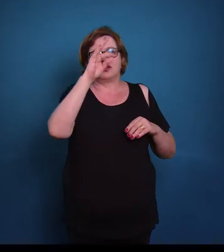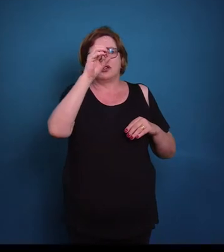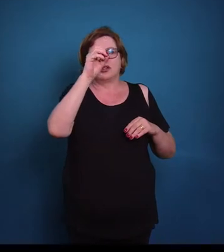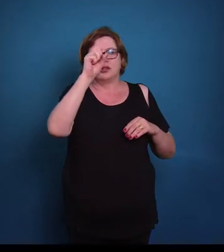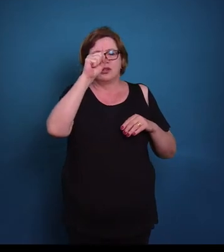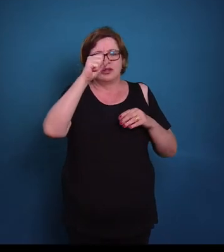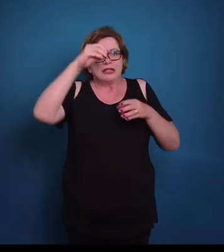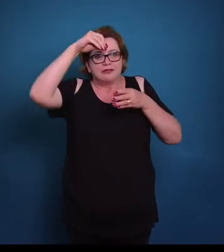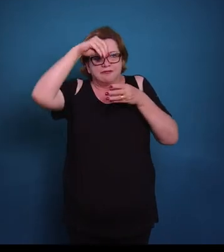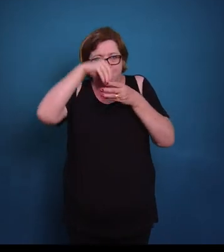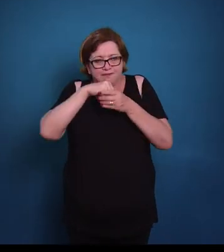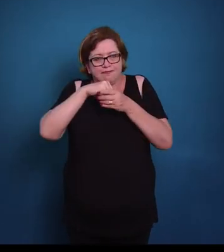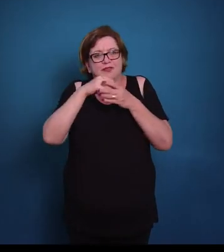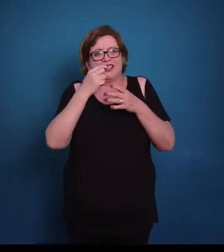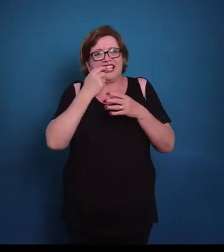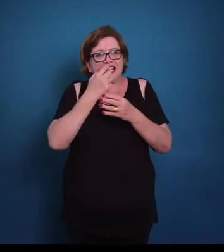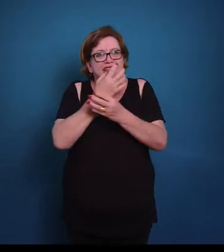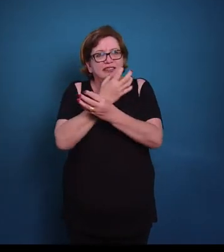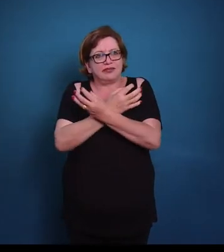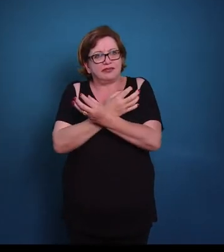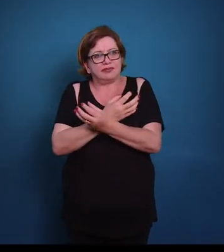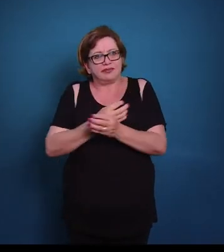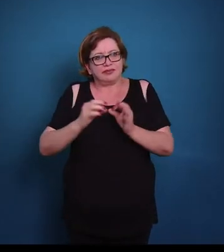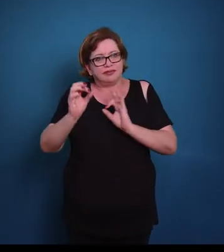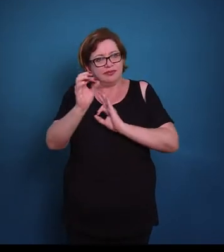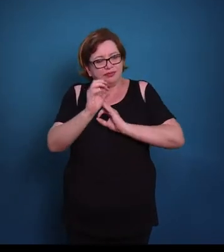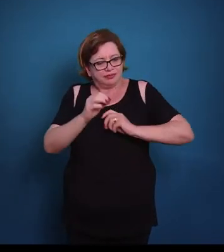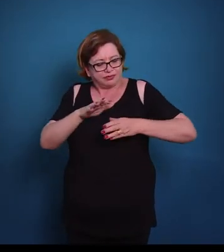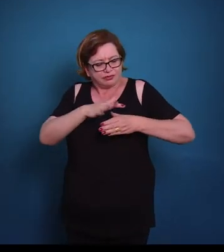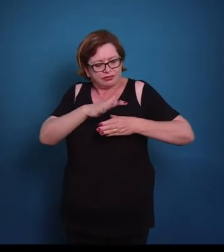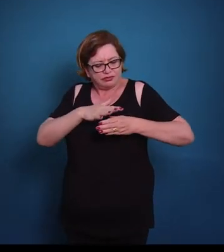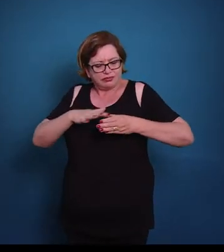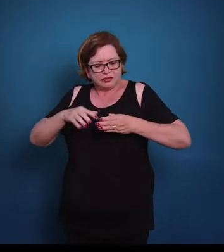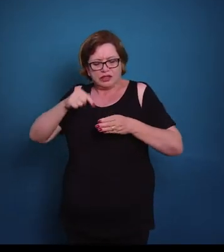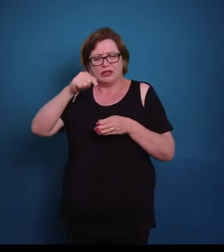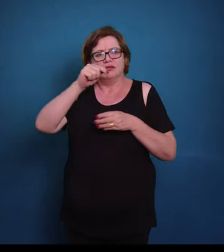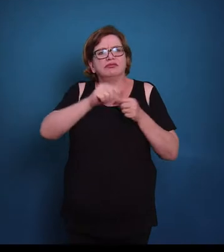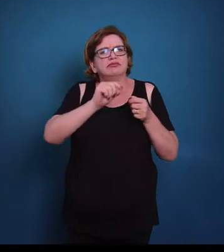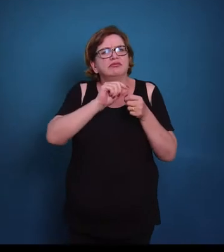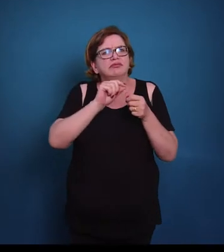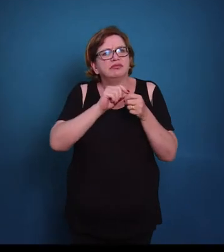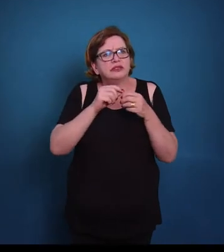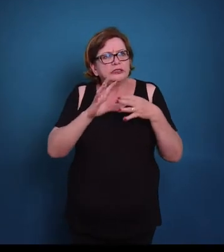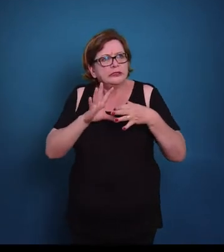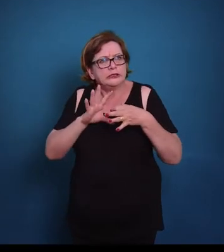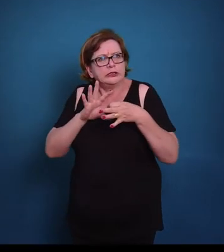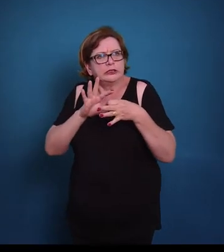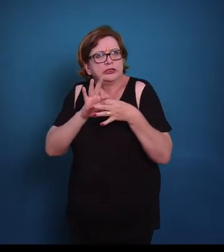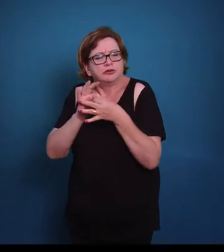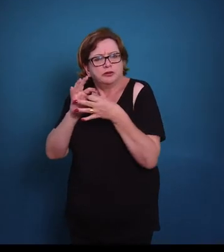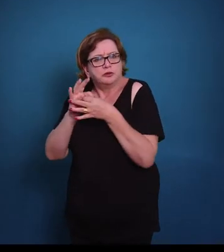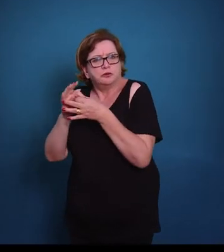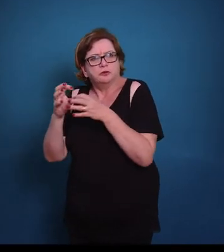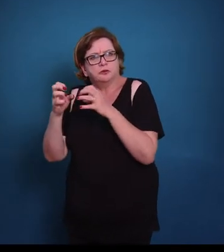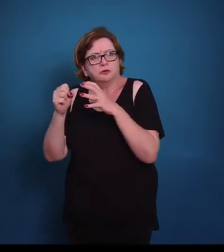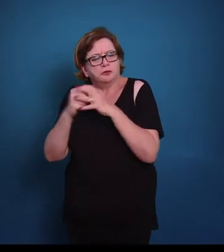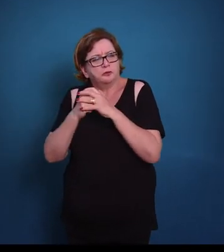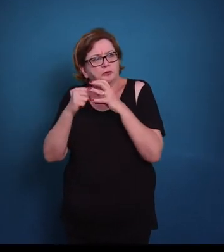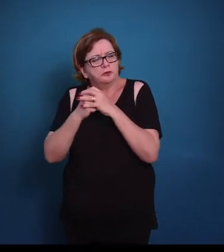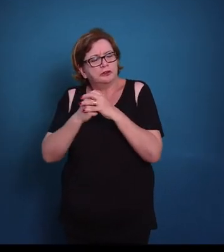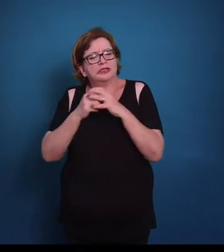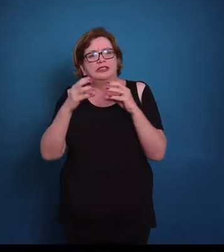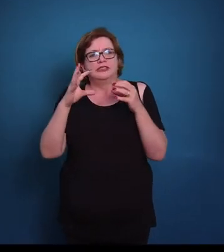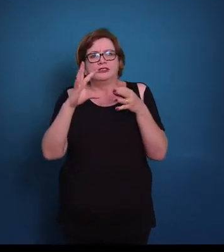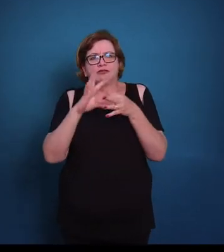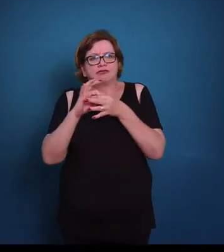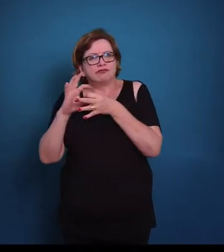mineralizada e elas possuem exposições citoplasmáticas, que permite com que elas façam conexão entre as células. Então há